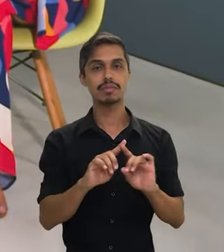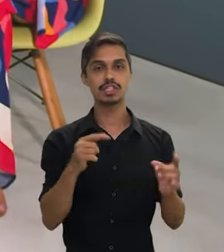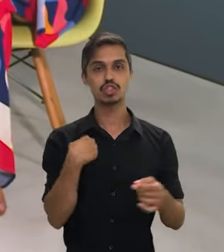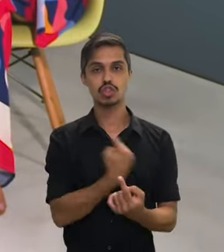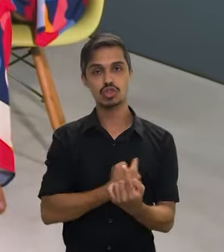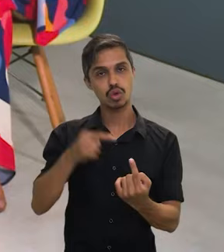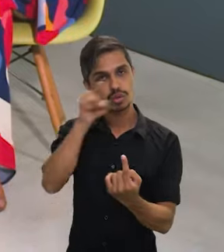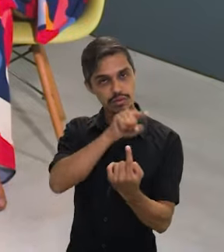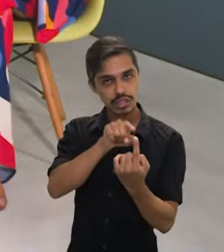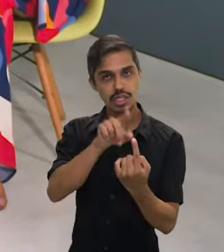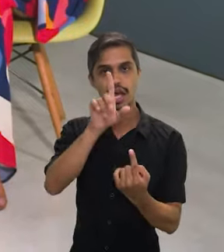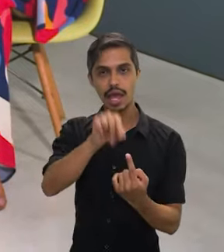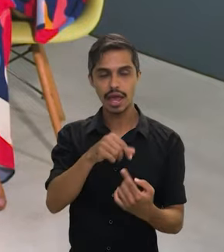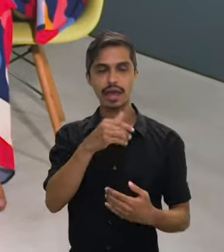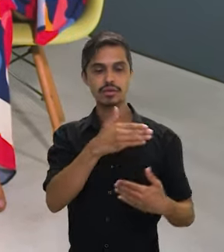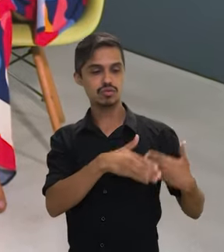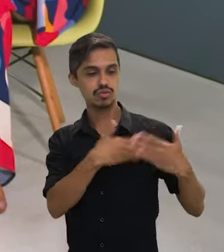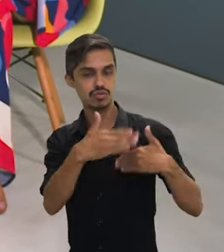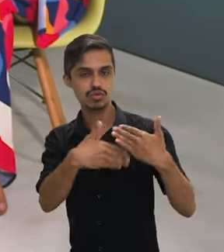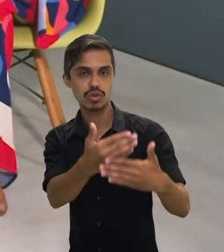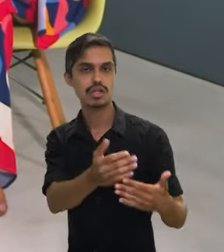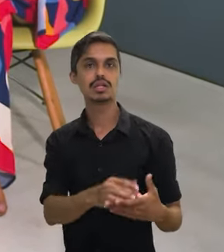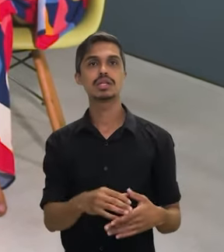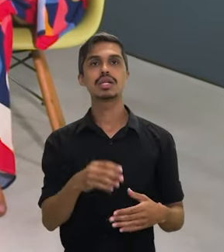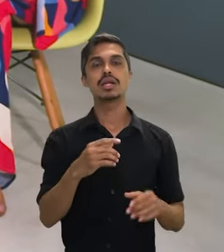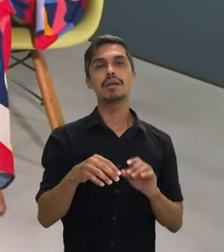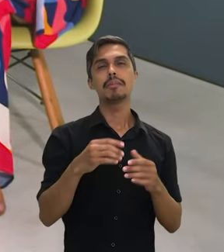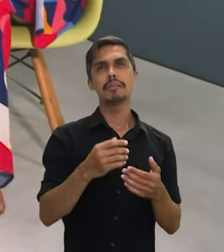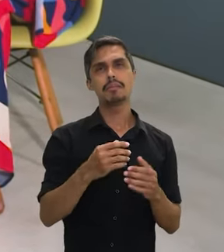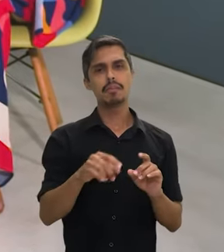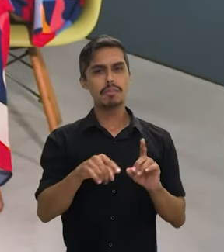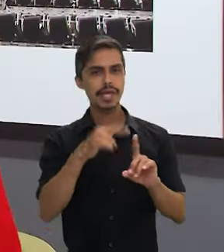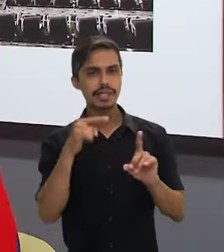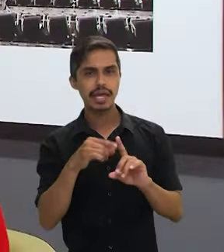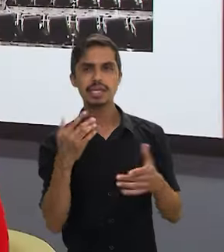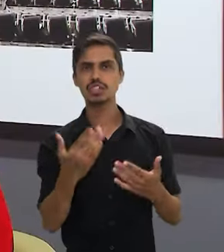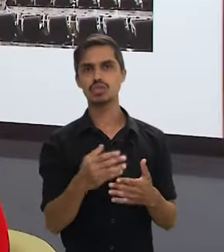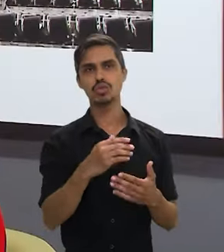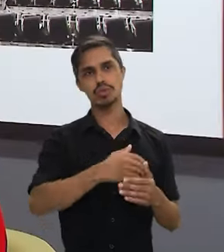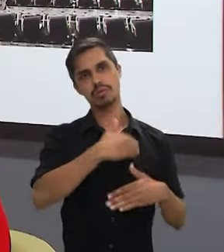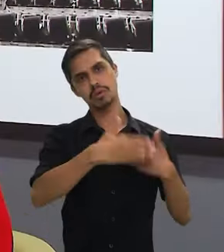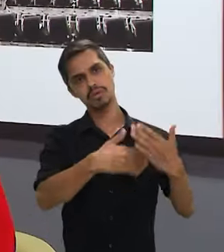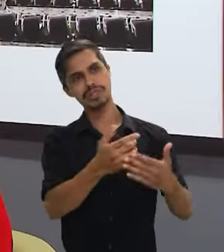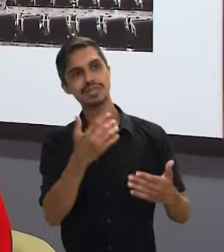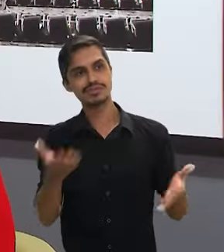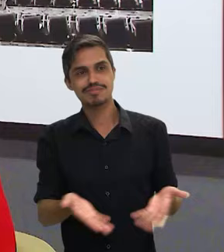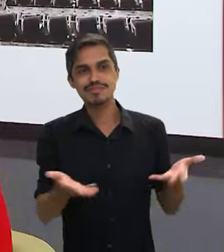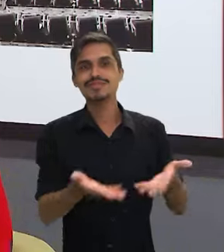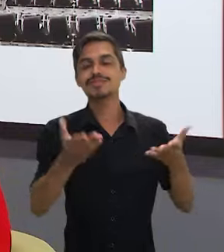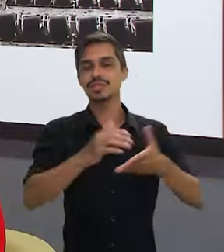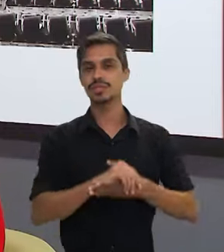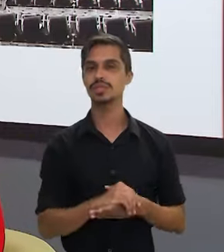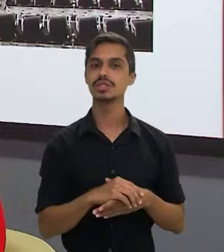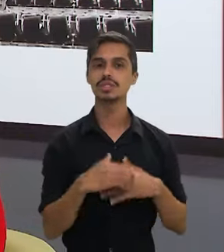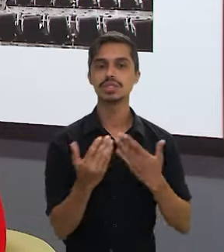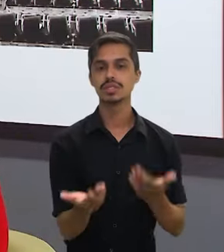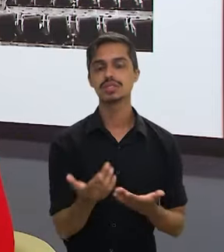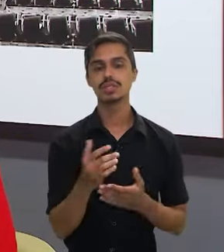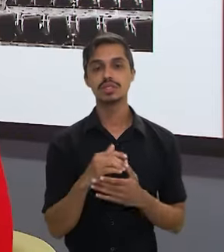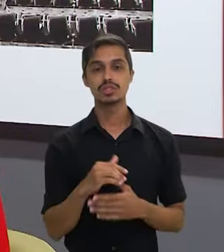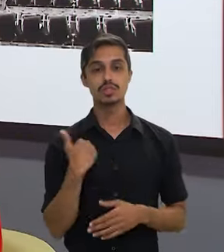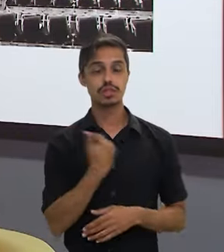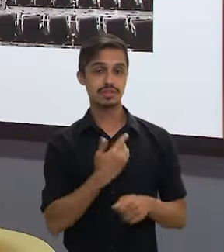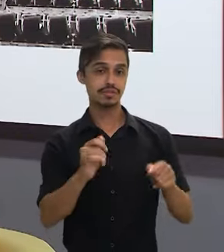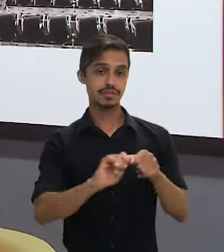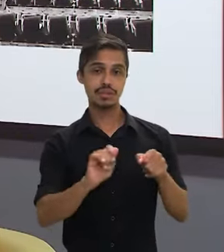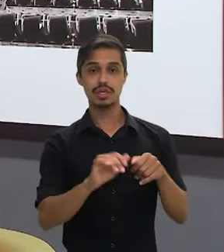que foi atingida, era a gente caminhar pelo menos com mais da metade dos processos ou dar passos adiantando a caminho da titulação.